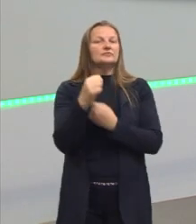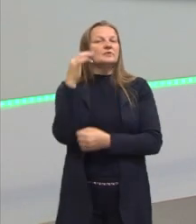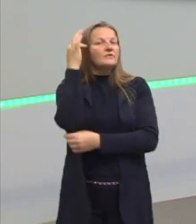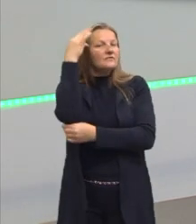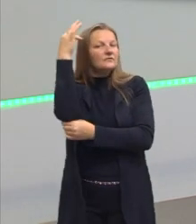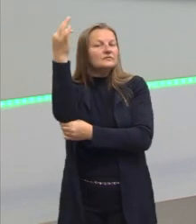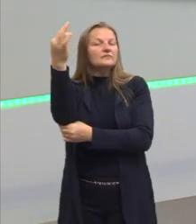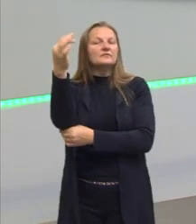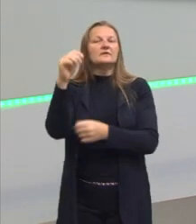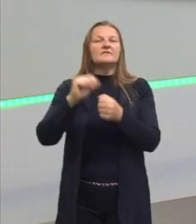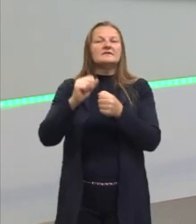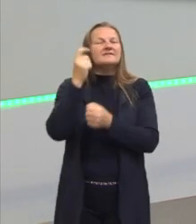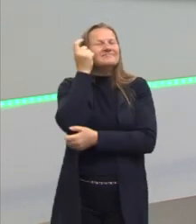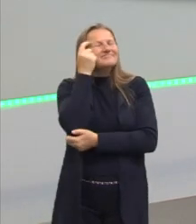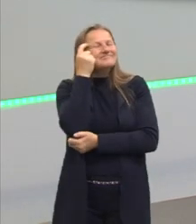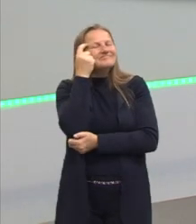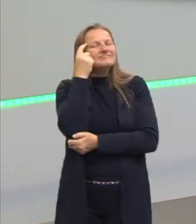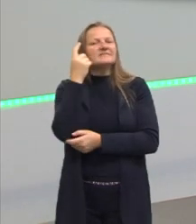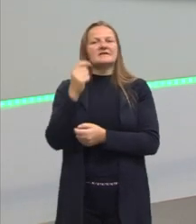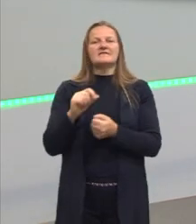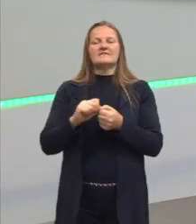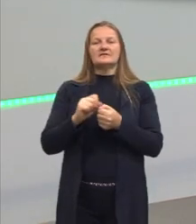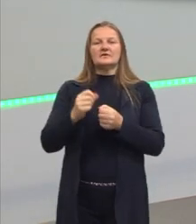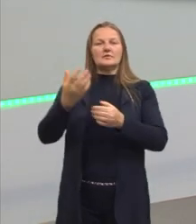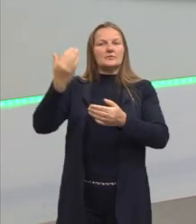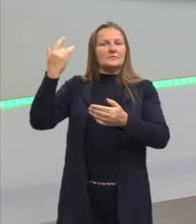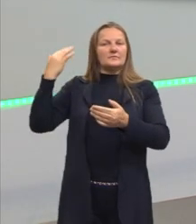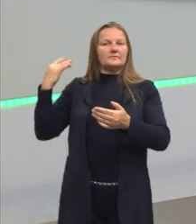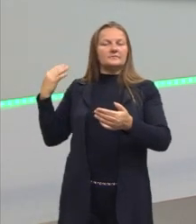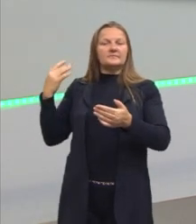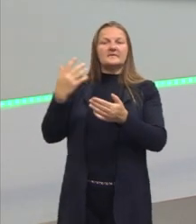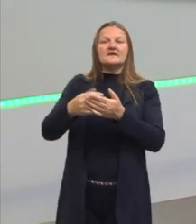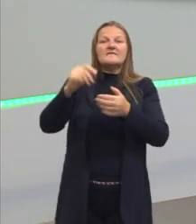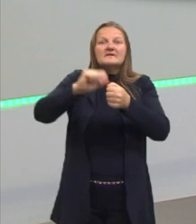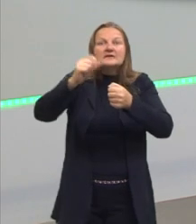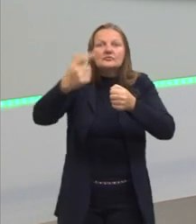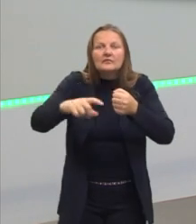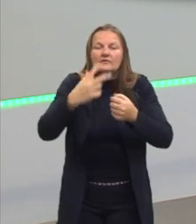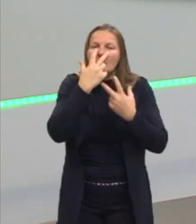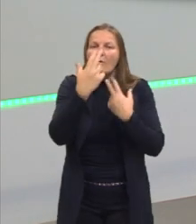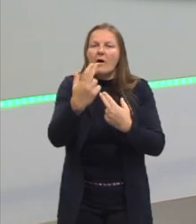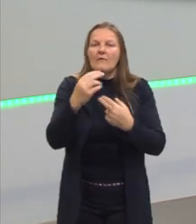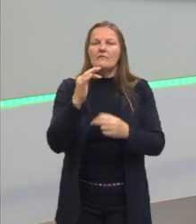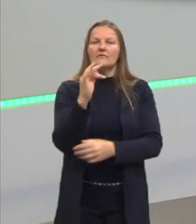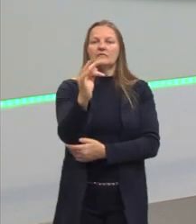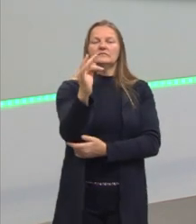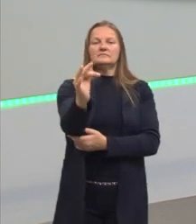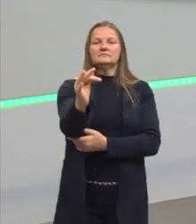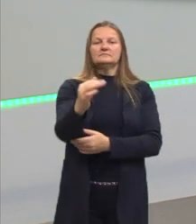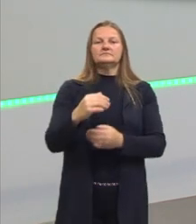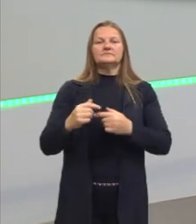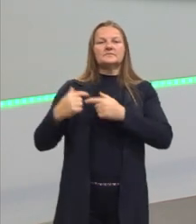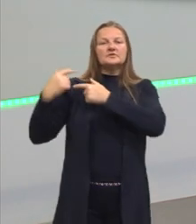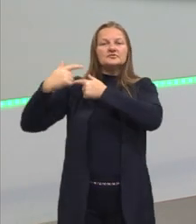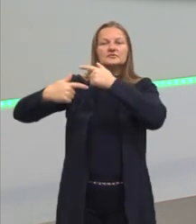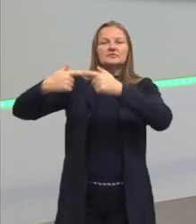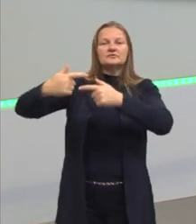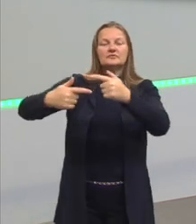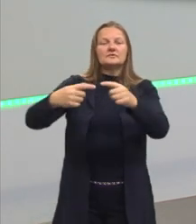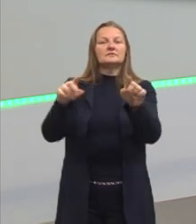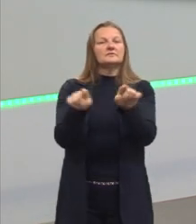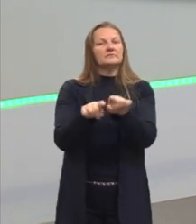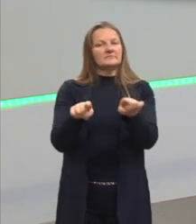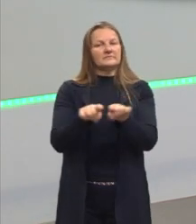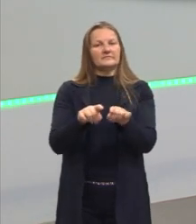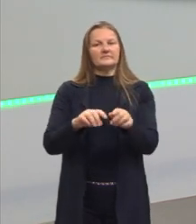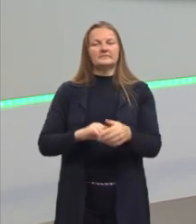filosofia. Fazendo-nos refletirmos sobre o que passou para não repetir isso no futuro e as próximas gerações também não repetirem.